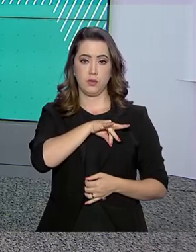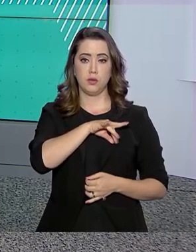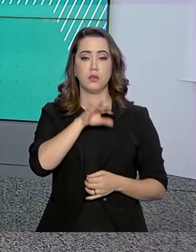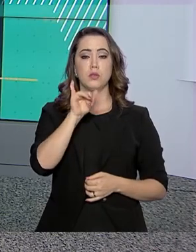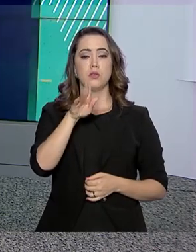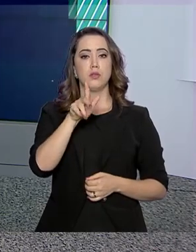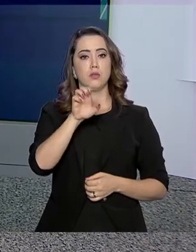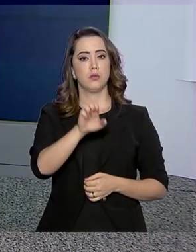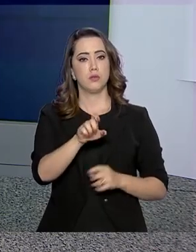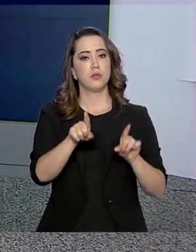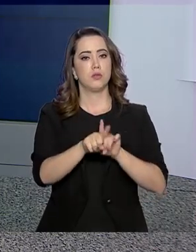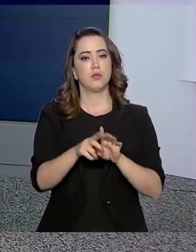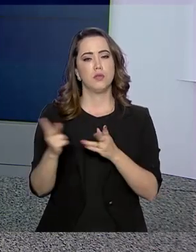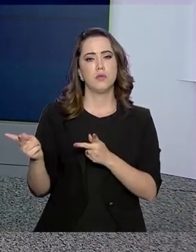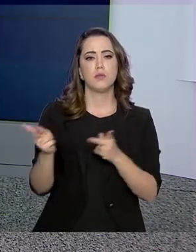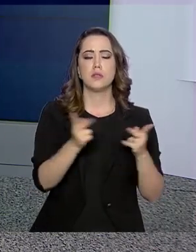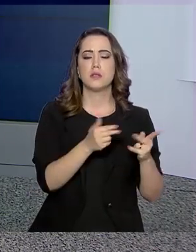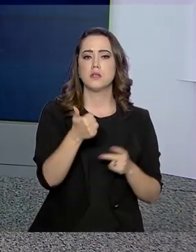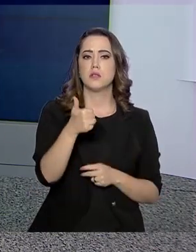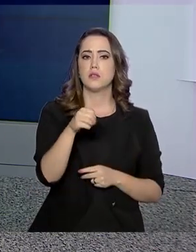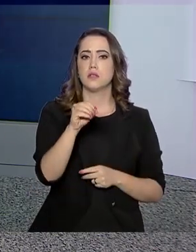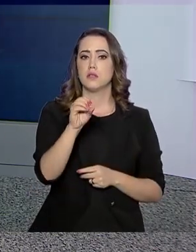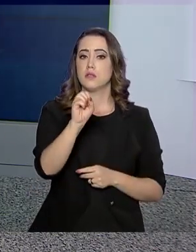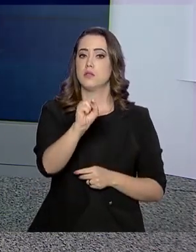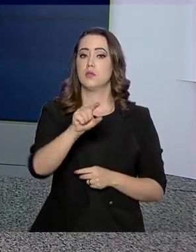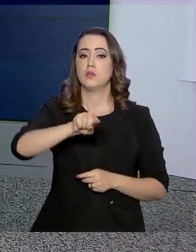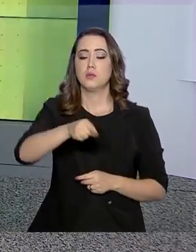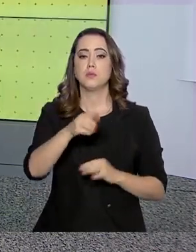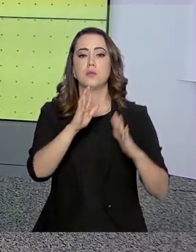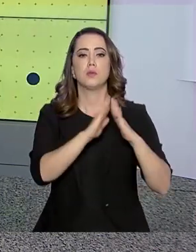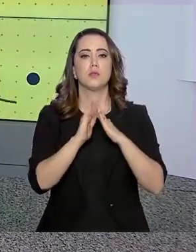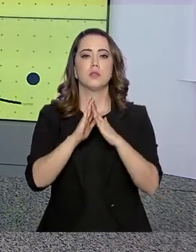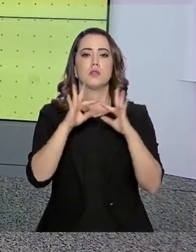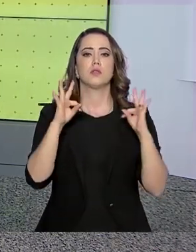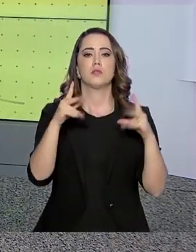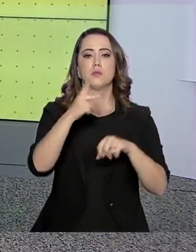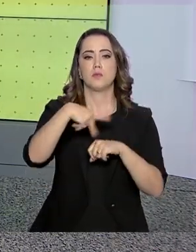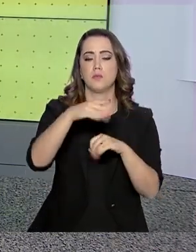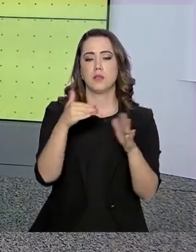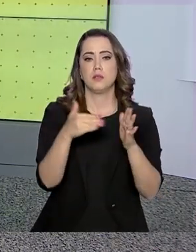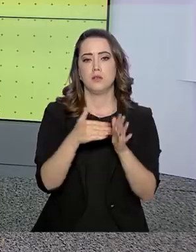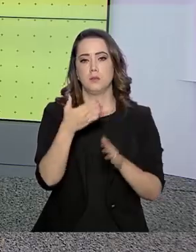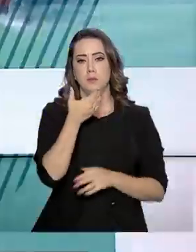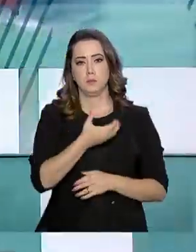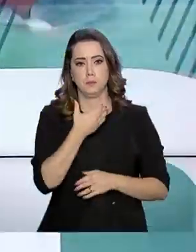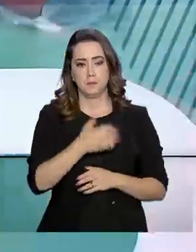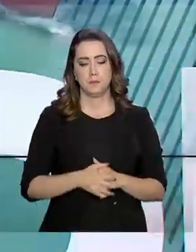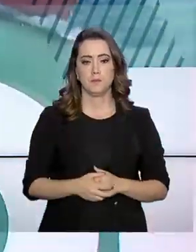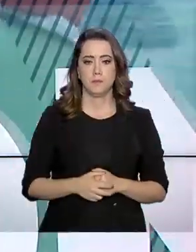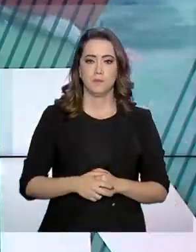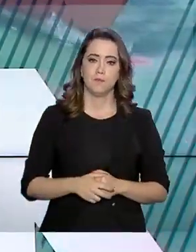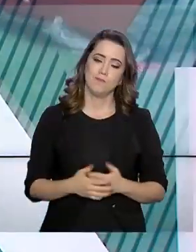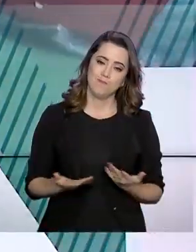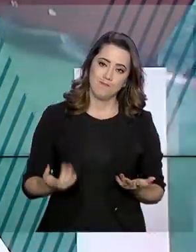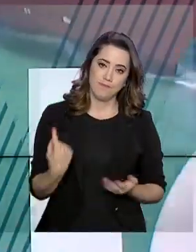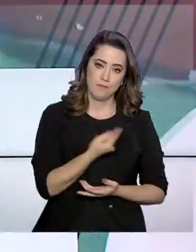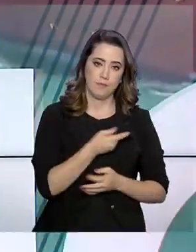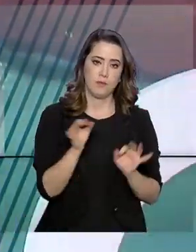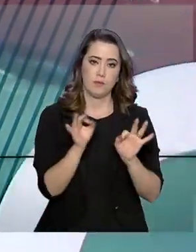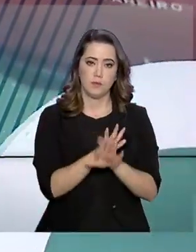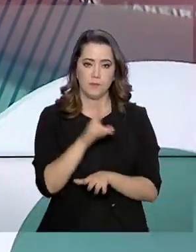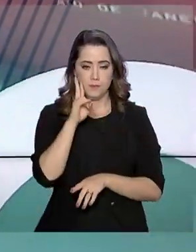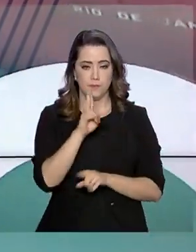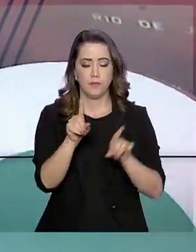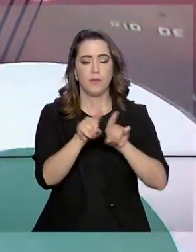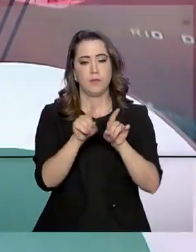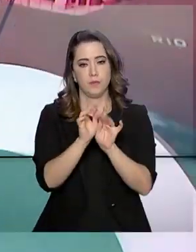vão visitar cerca de 108 mil residências em todo o país até dezembro. O governo agora fica por aqui.